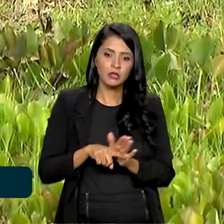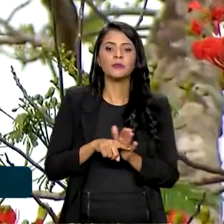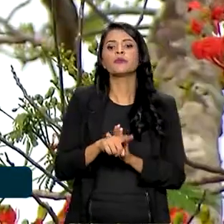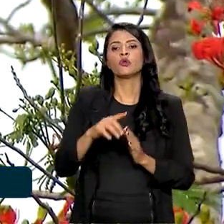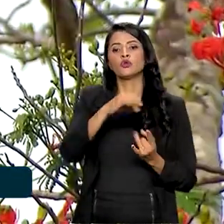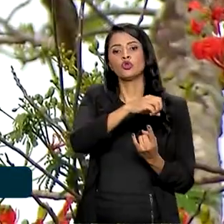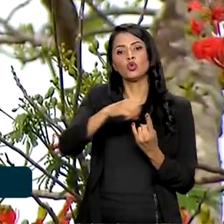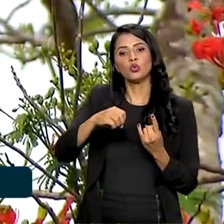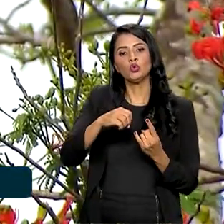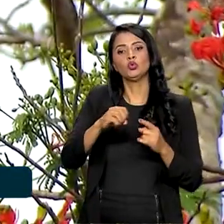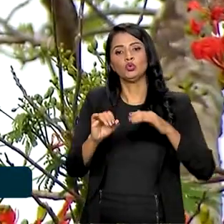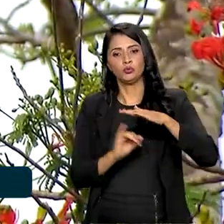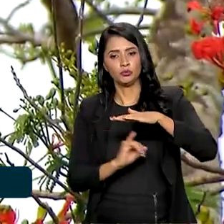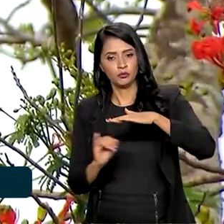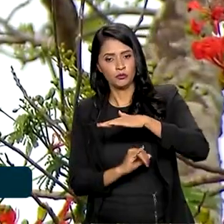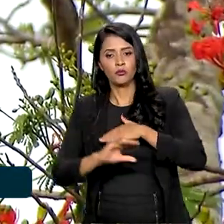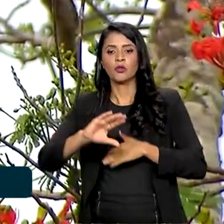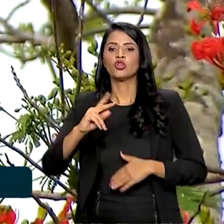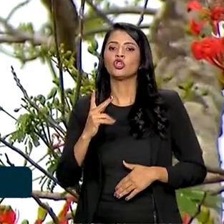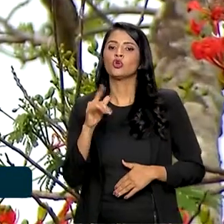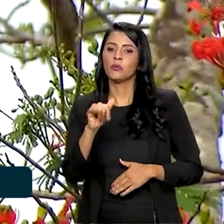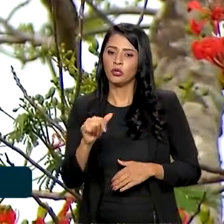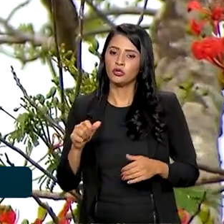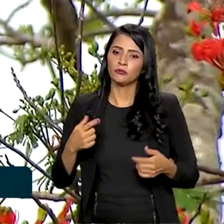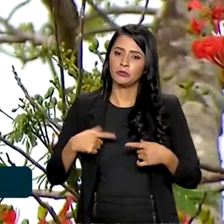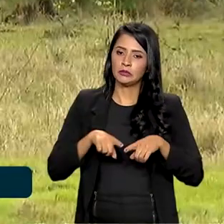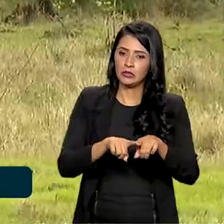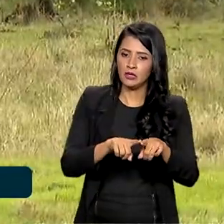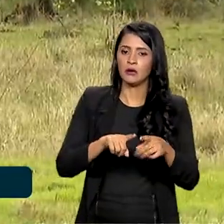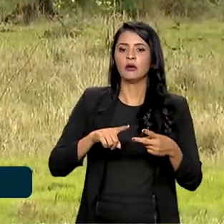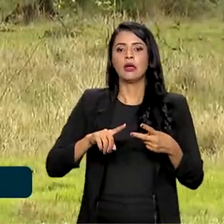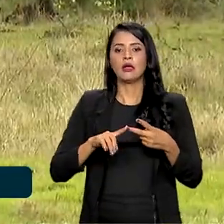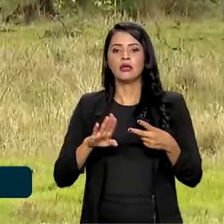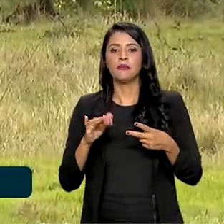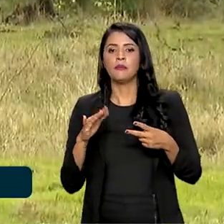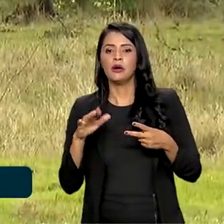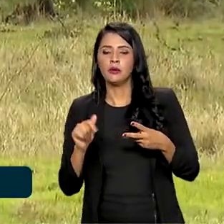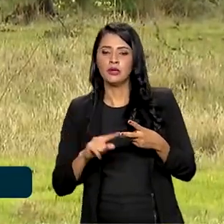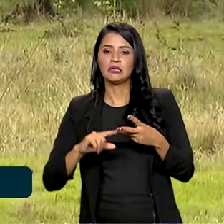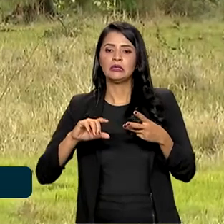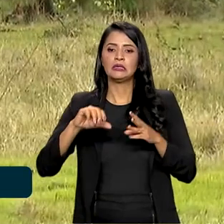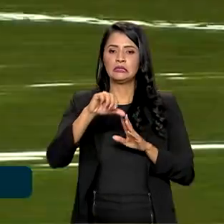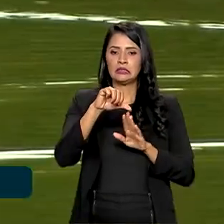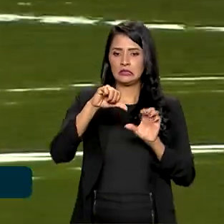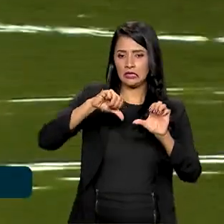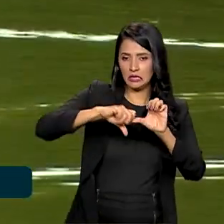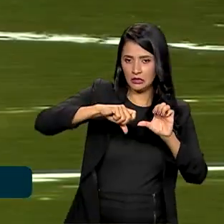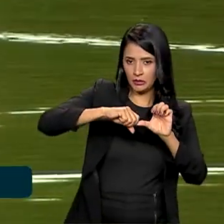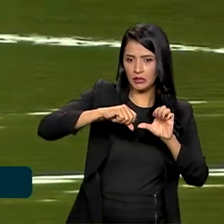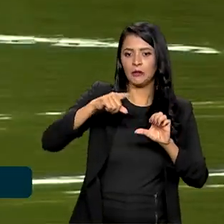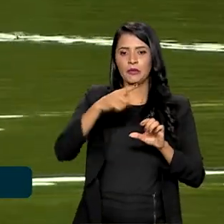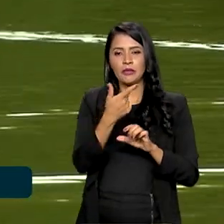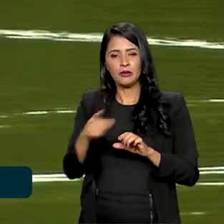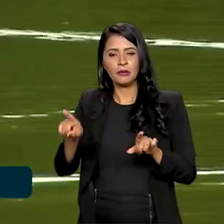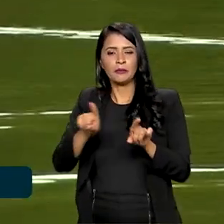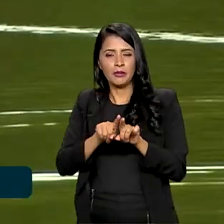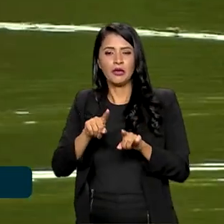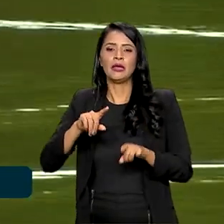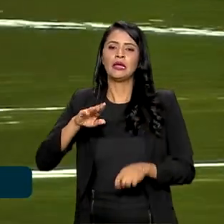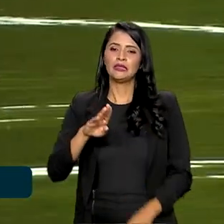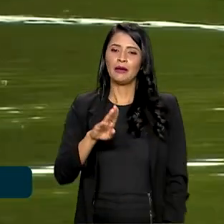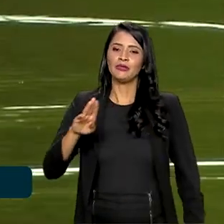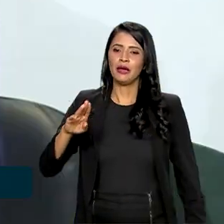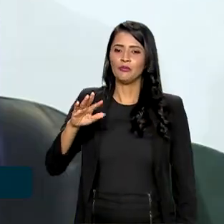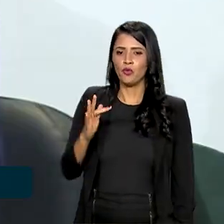Mendes, em parceria com o IBAMA e CNPq e com a colaboração de ONGs como o WWF